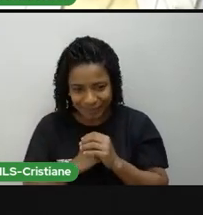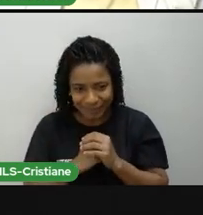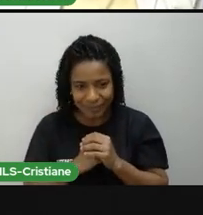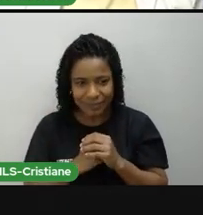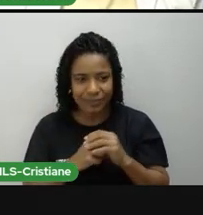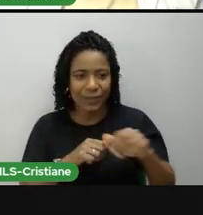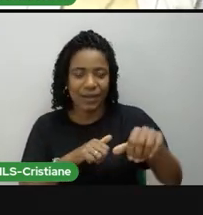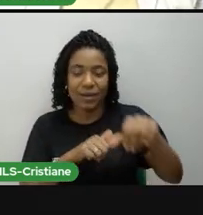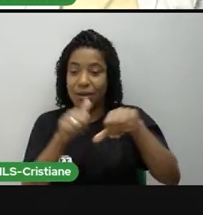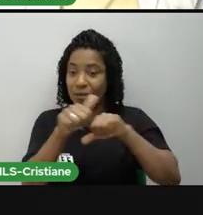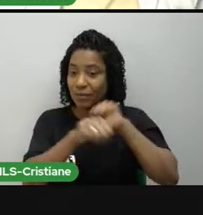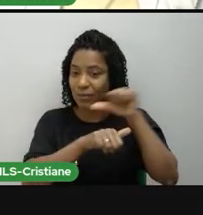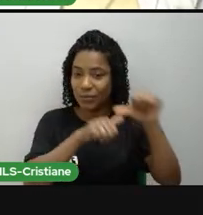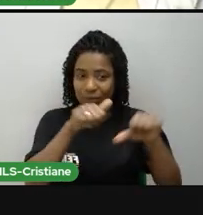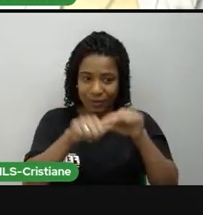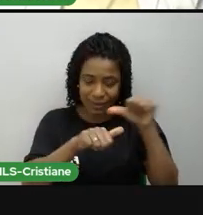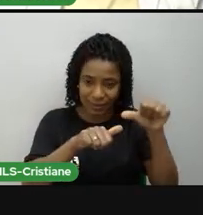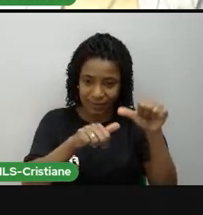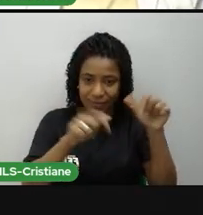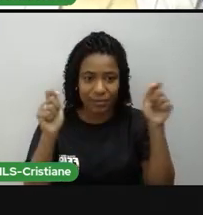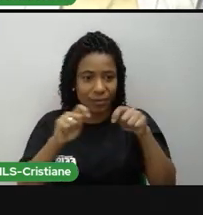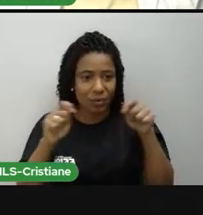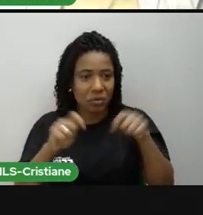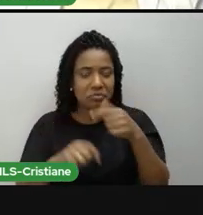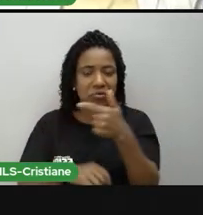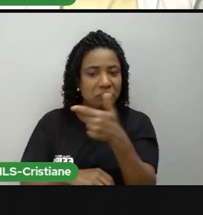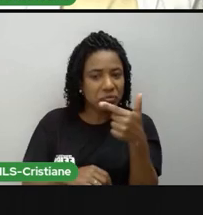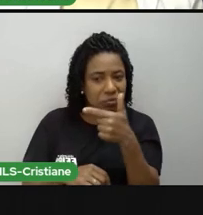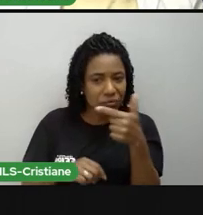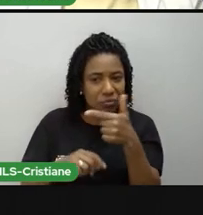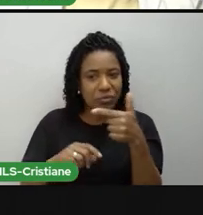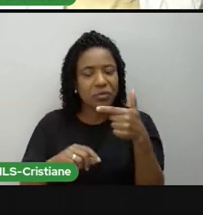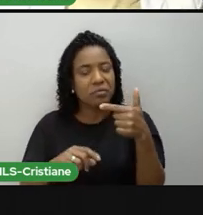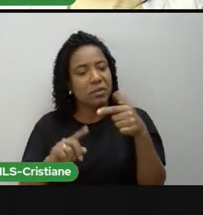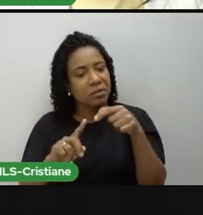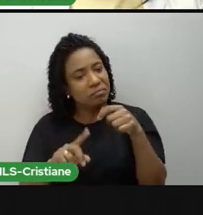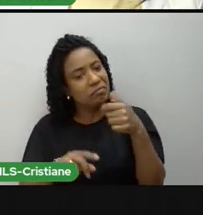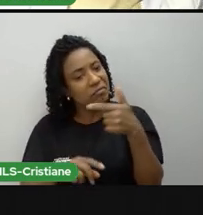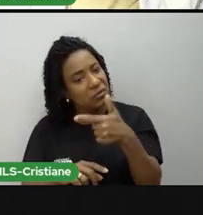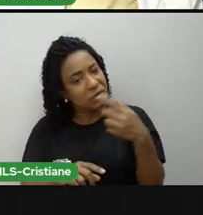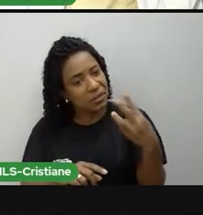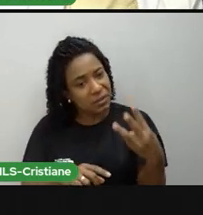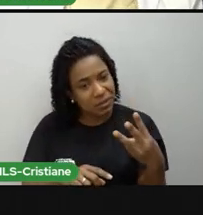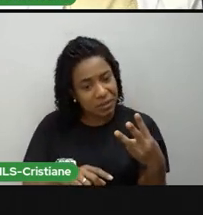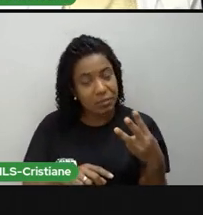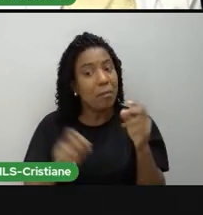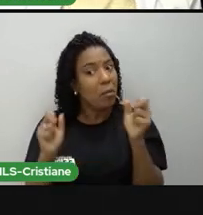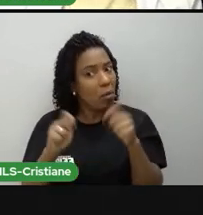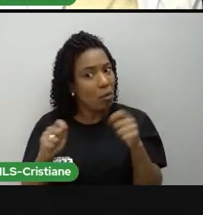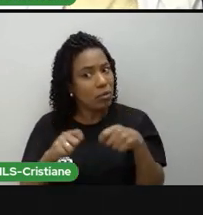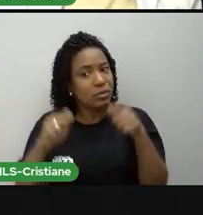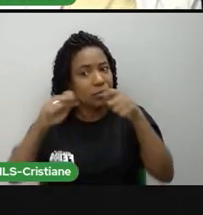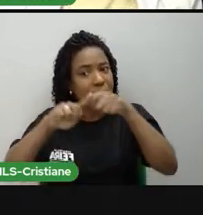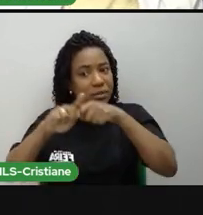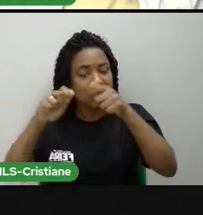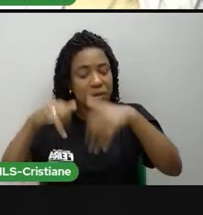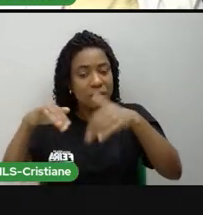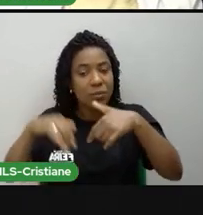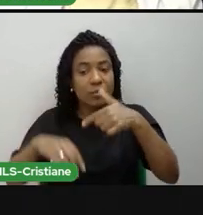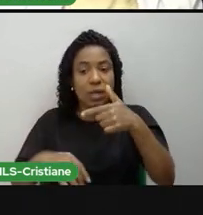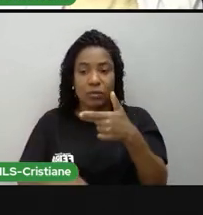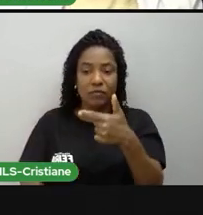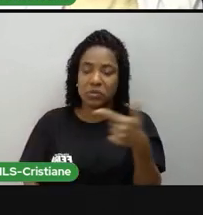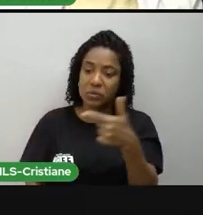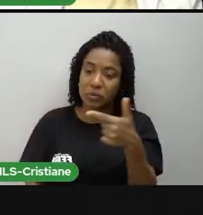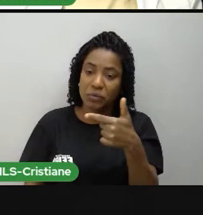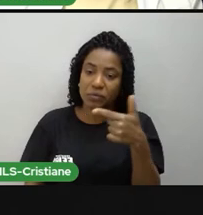contrário. A partir, pode ocorrer entre o dia 22, 23, já teve casos de ocorrer também no dia 24 de setembro, mas é